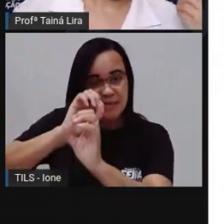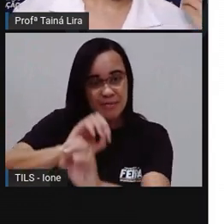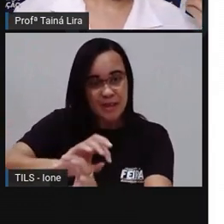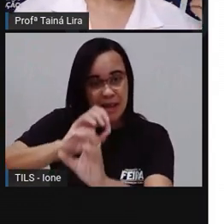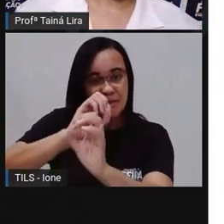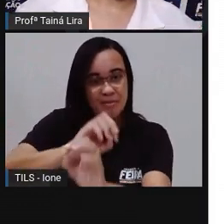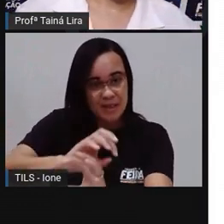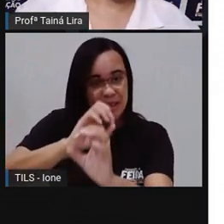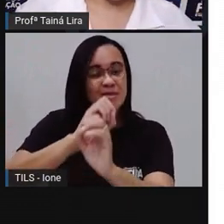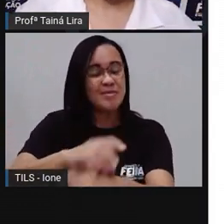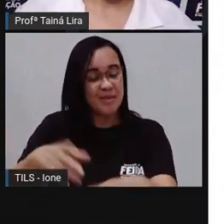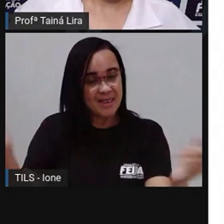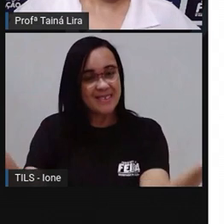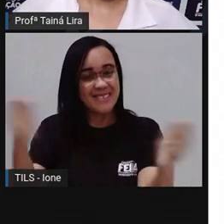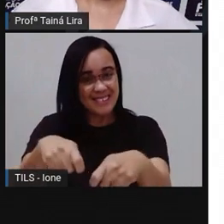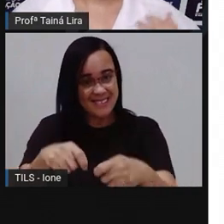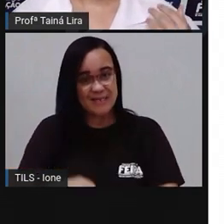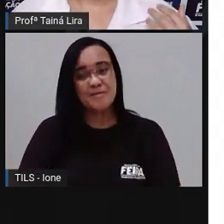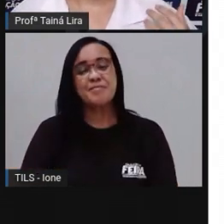Pró, como é que eu vou fazer?